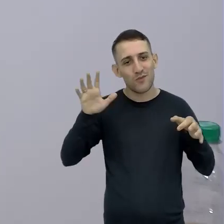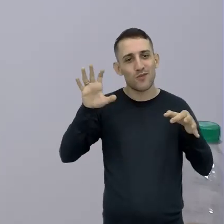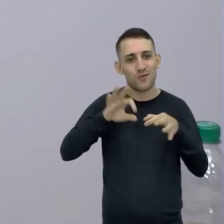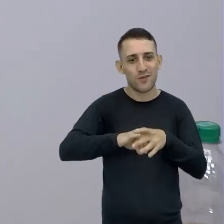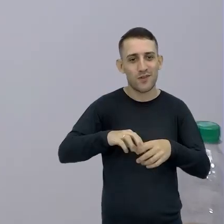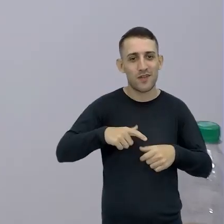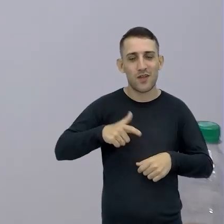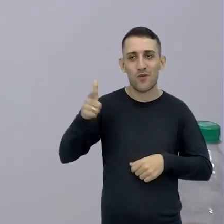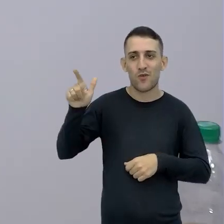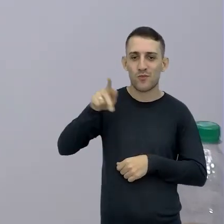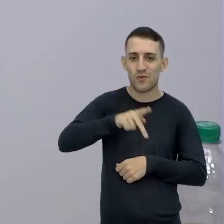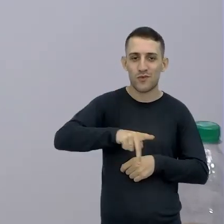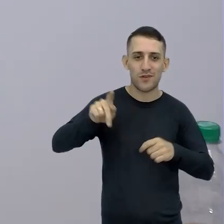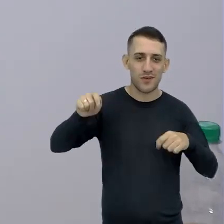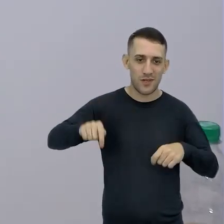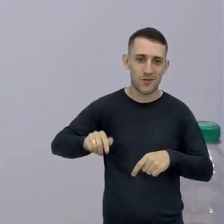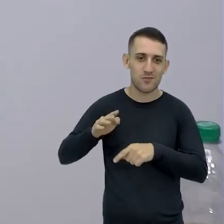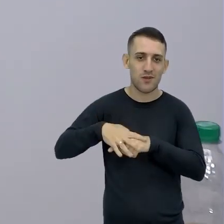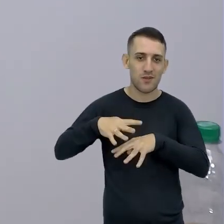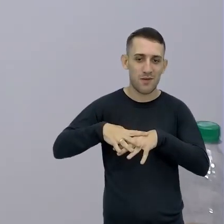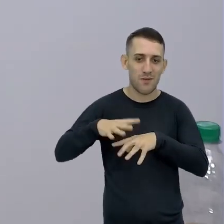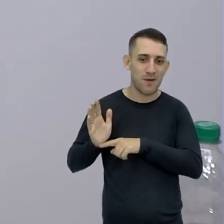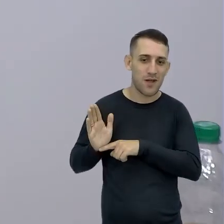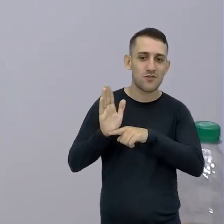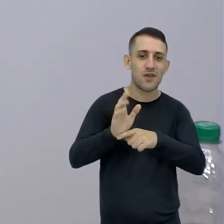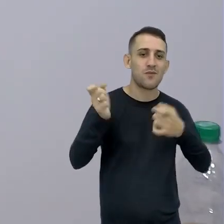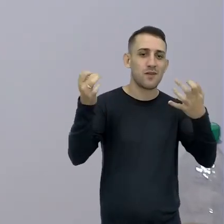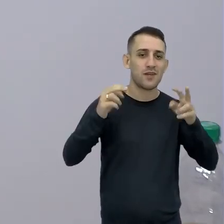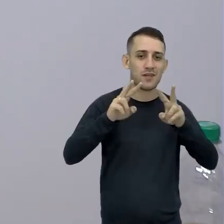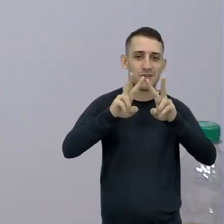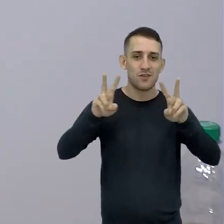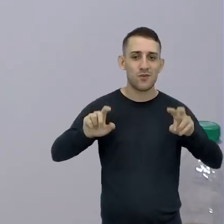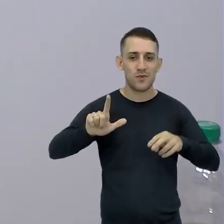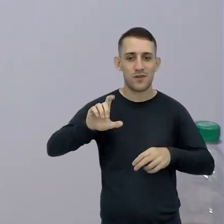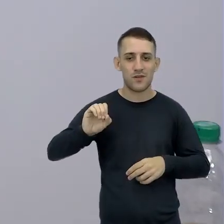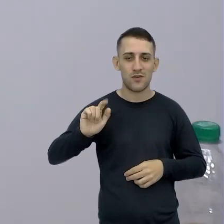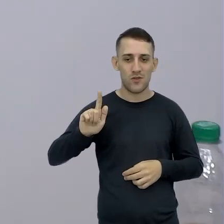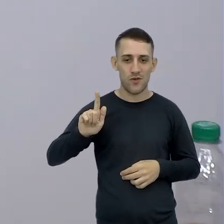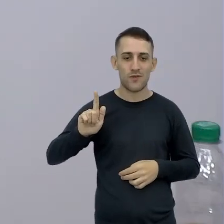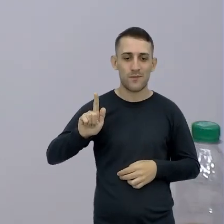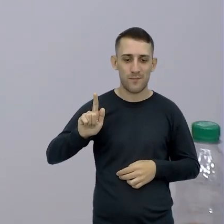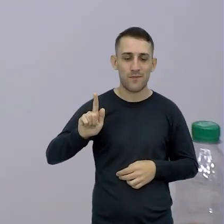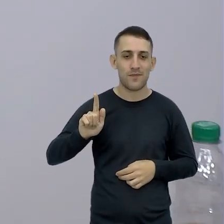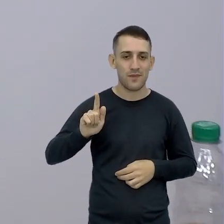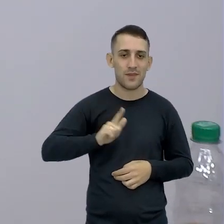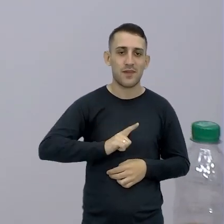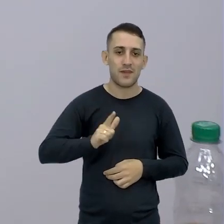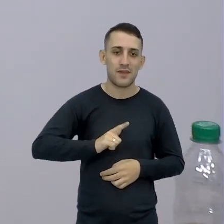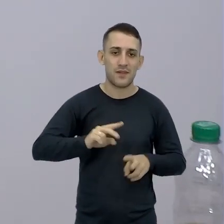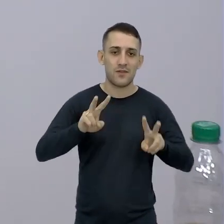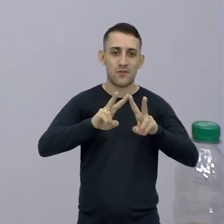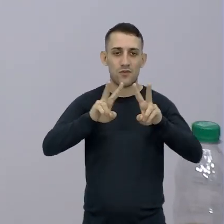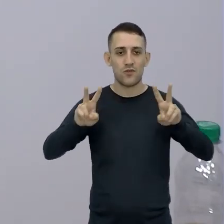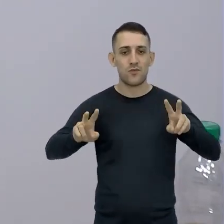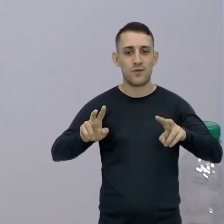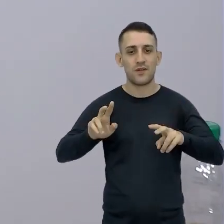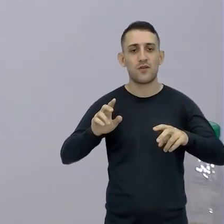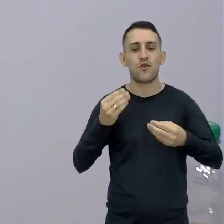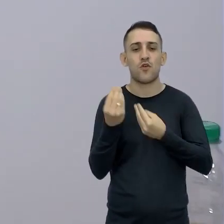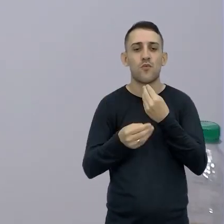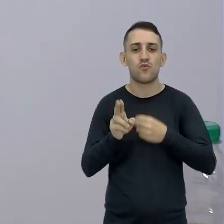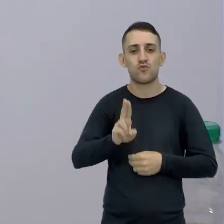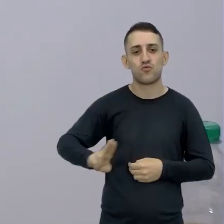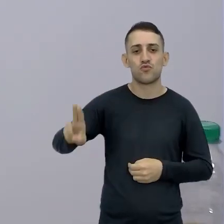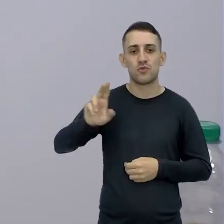trouxe outro professor De matemática Para justamente falar Sobre o log Tá certo? Então a questão da função Do log E a